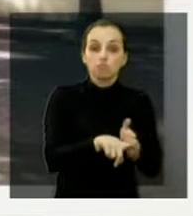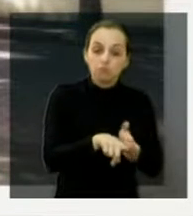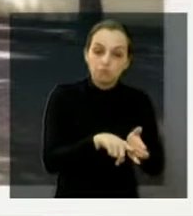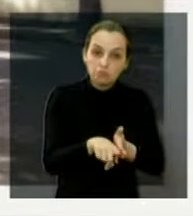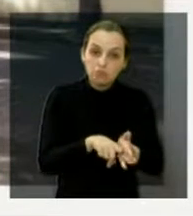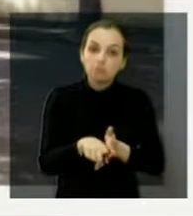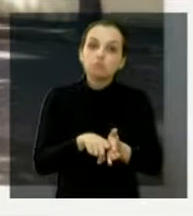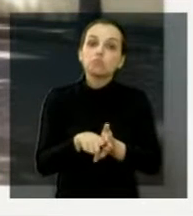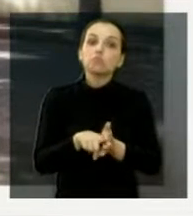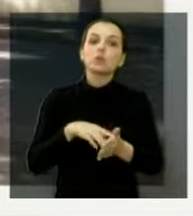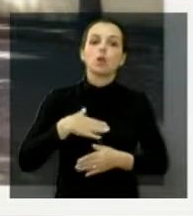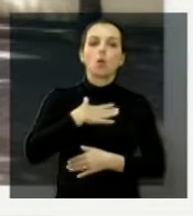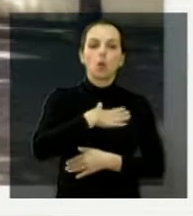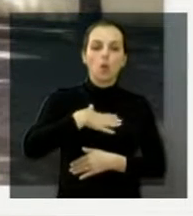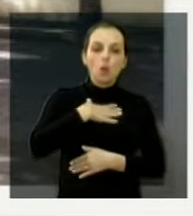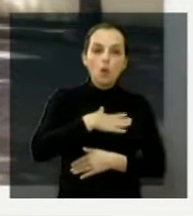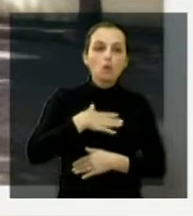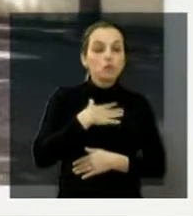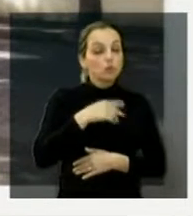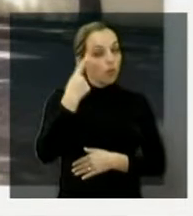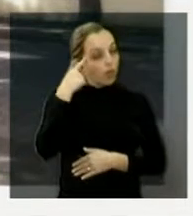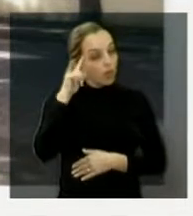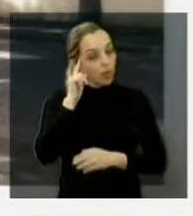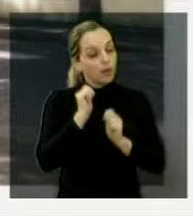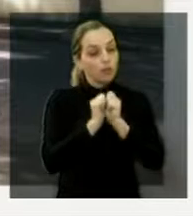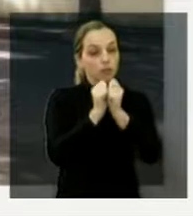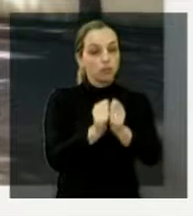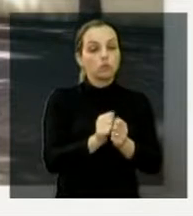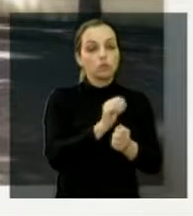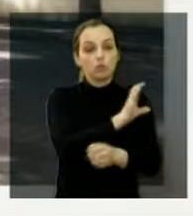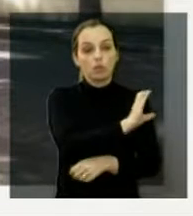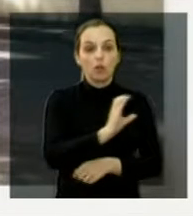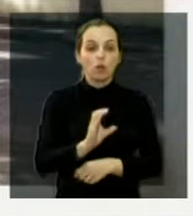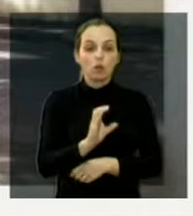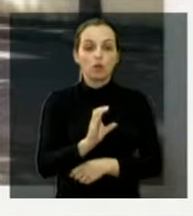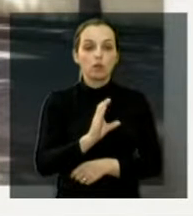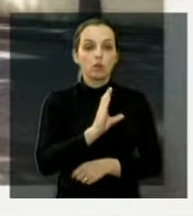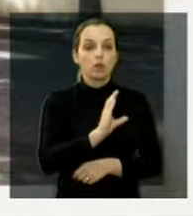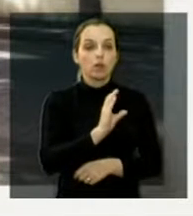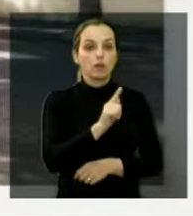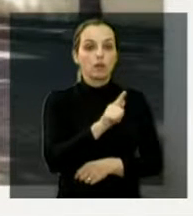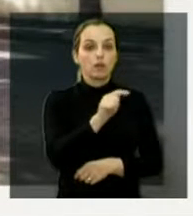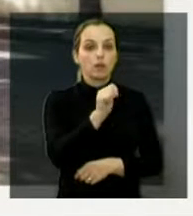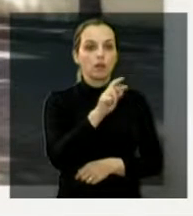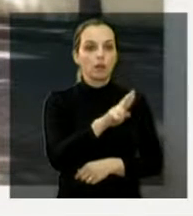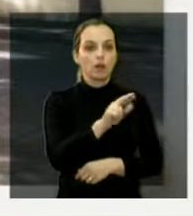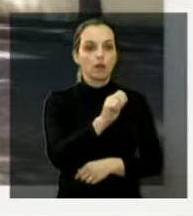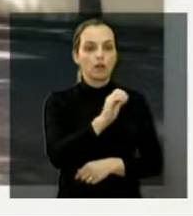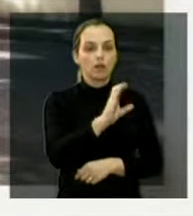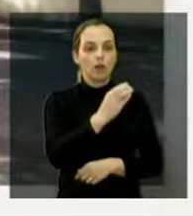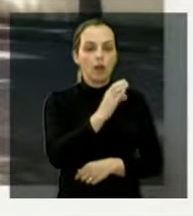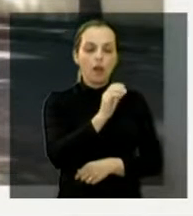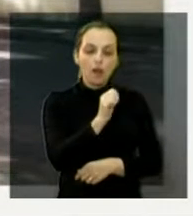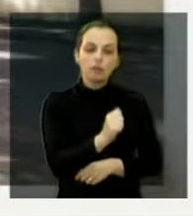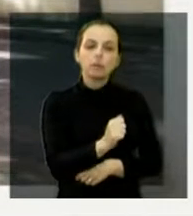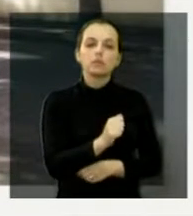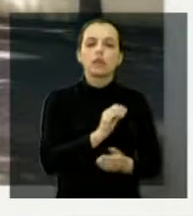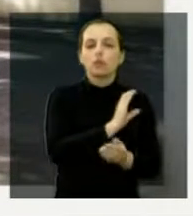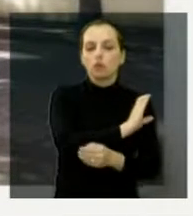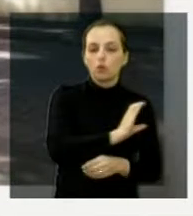gostou da ideia, estava acompanhado lá também da coordenadora, a Graça, que é coordenadora de assuntos